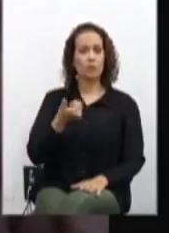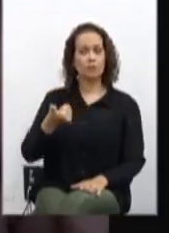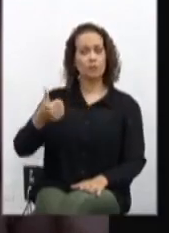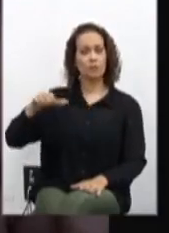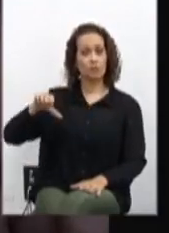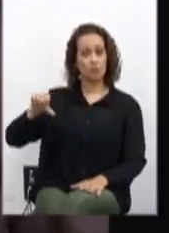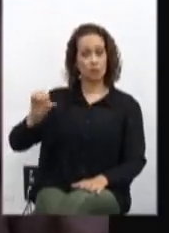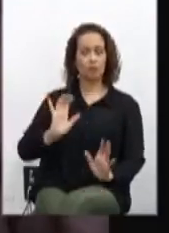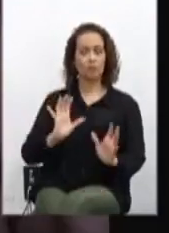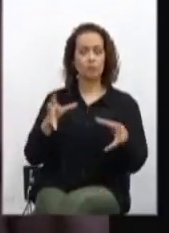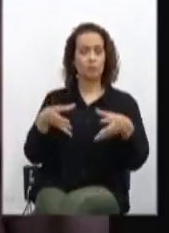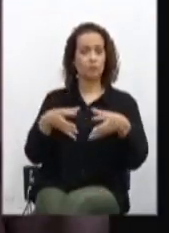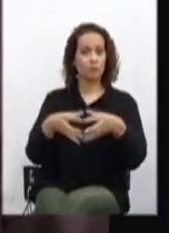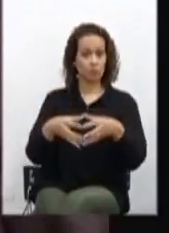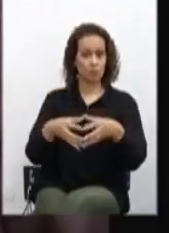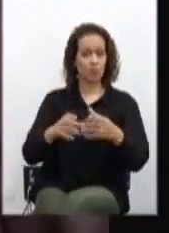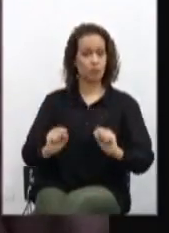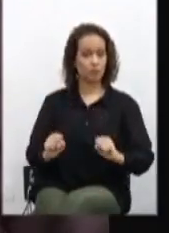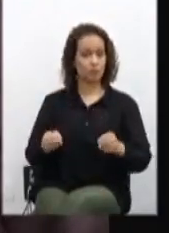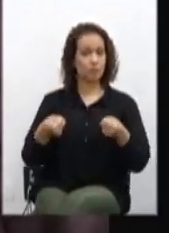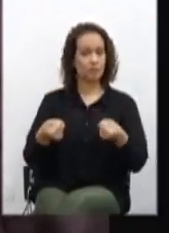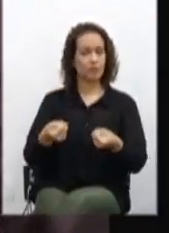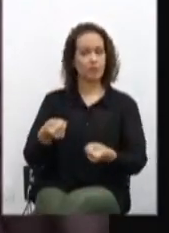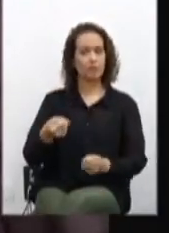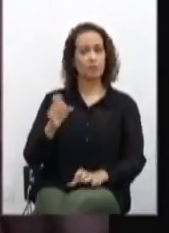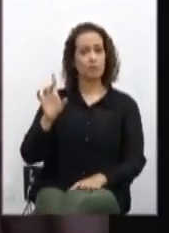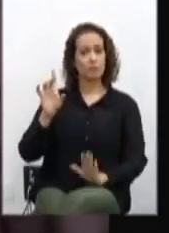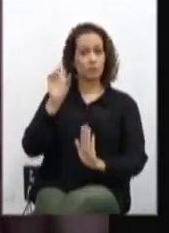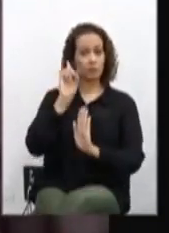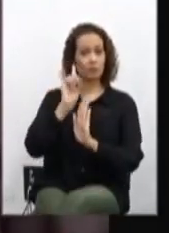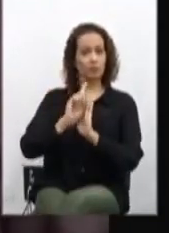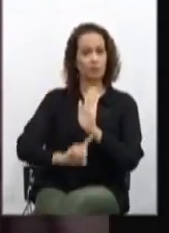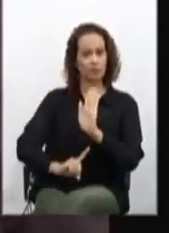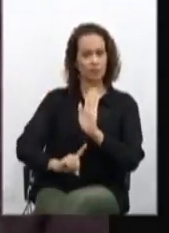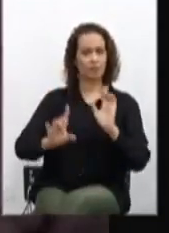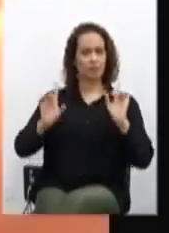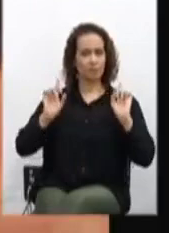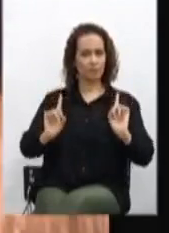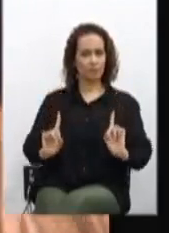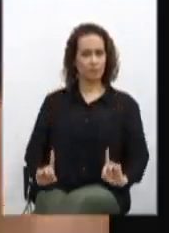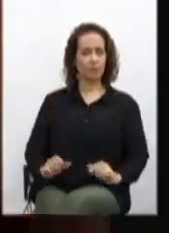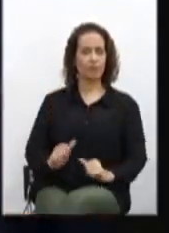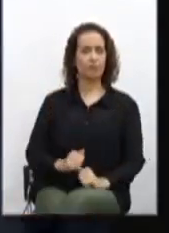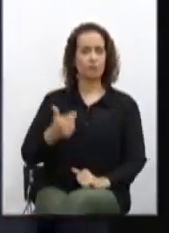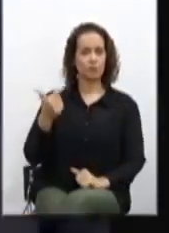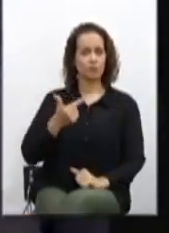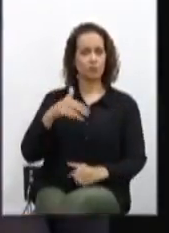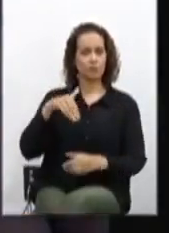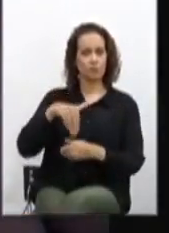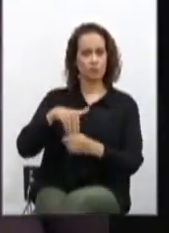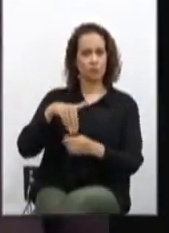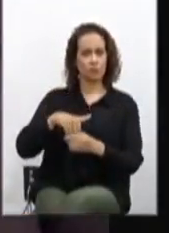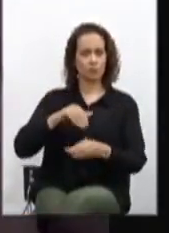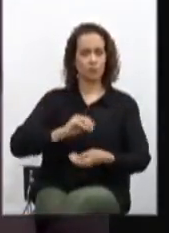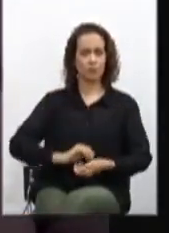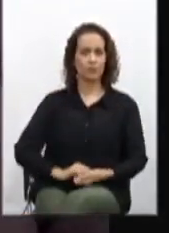Comissão de defesa dos direitos da Aparecer para o segundo turno do projeto de lei